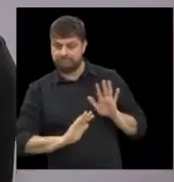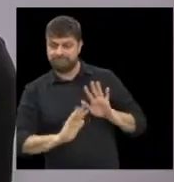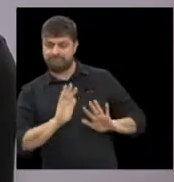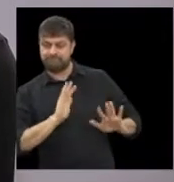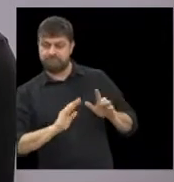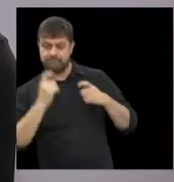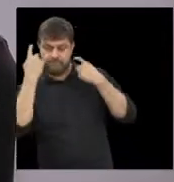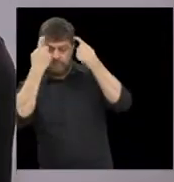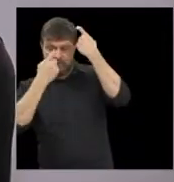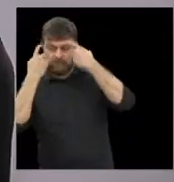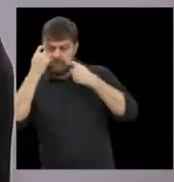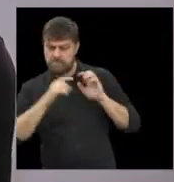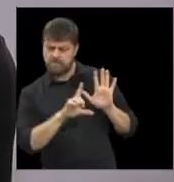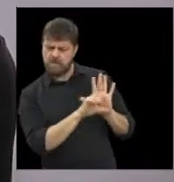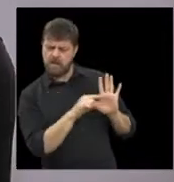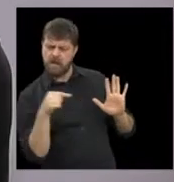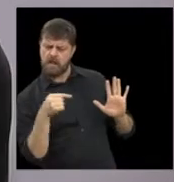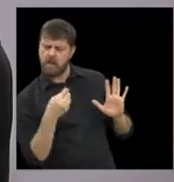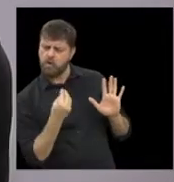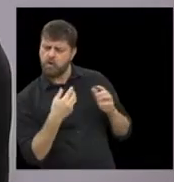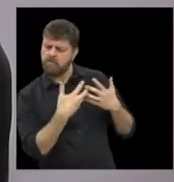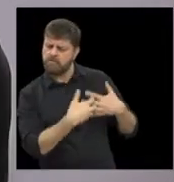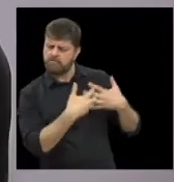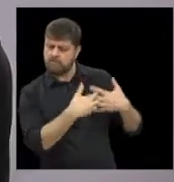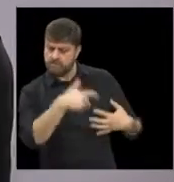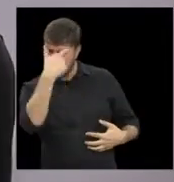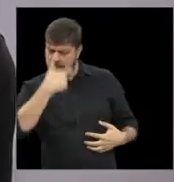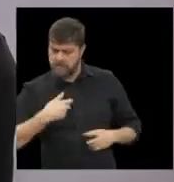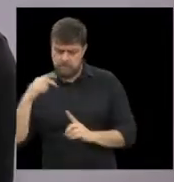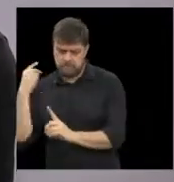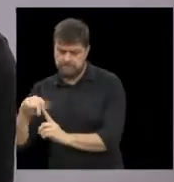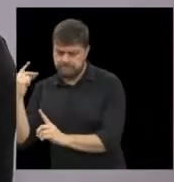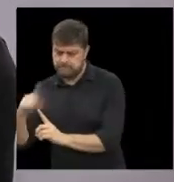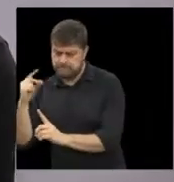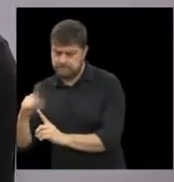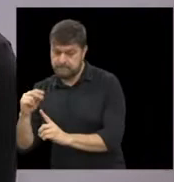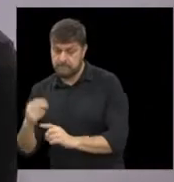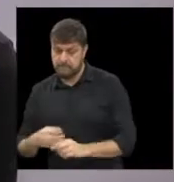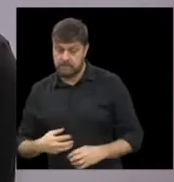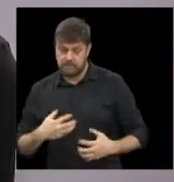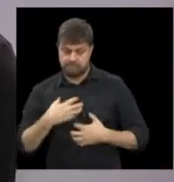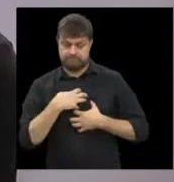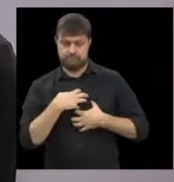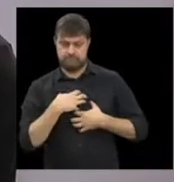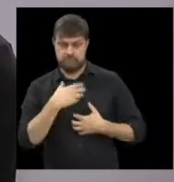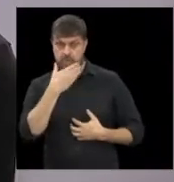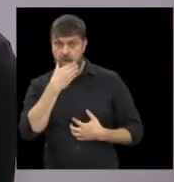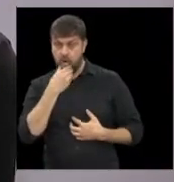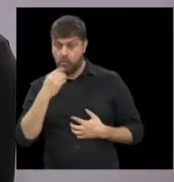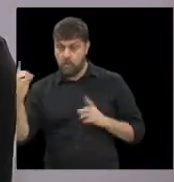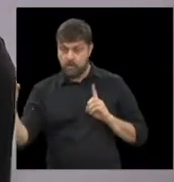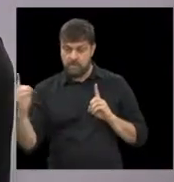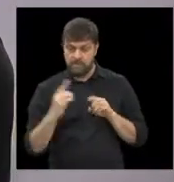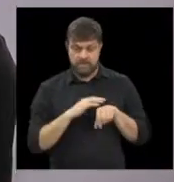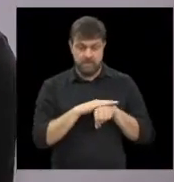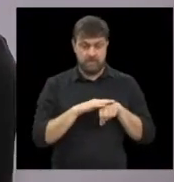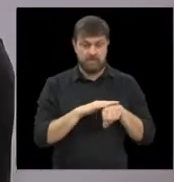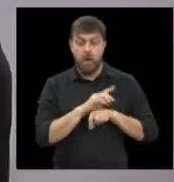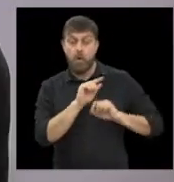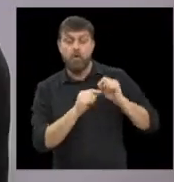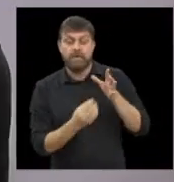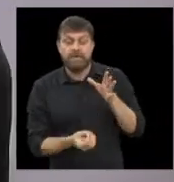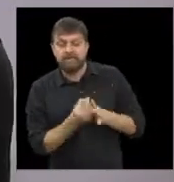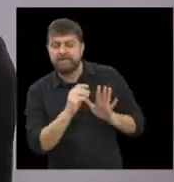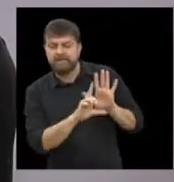que tipo de lei é essa e como ela se aplica, né, então muitas vezes eles vêm e procuram para entender bem o que é